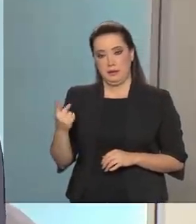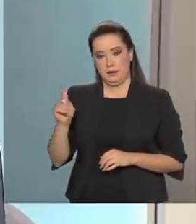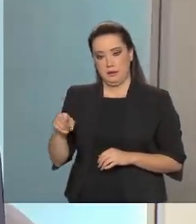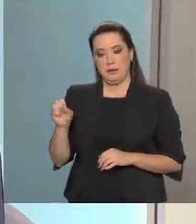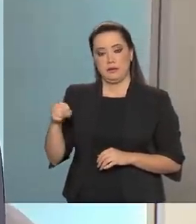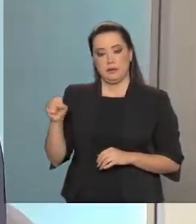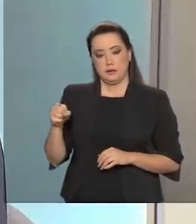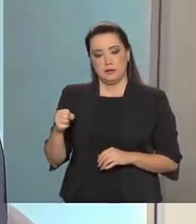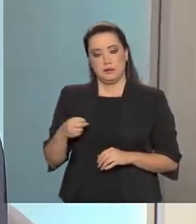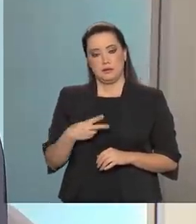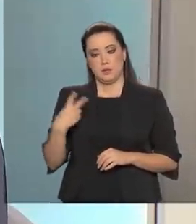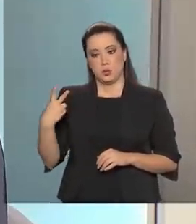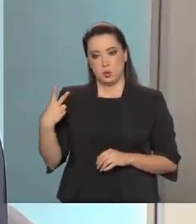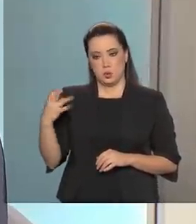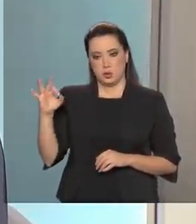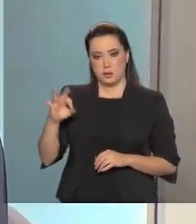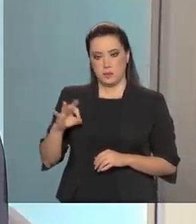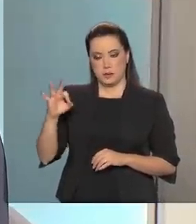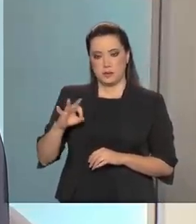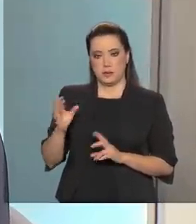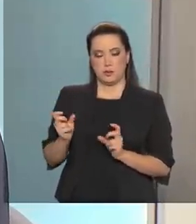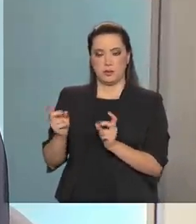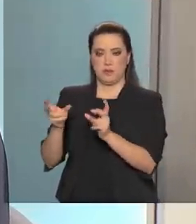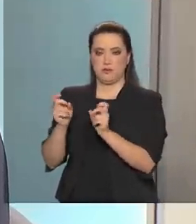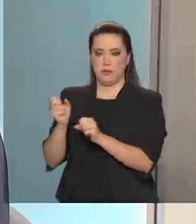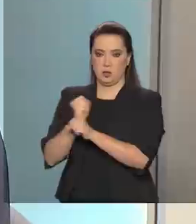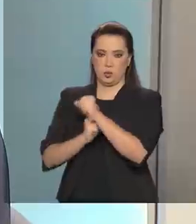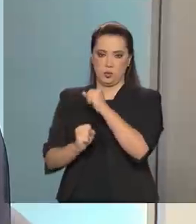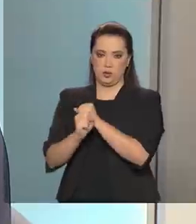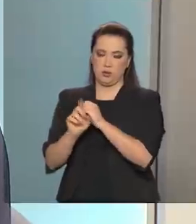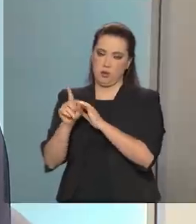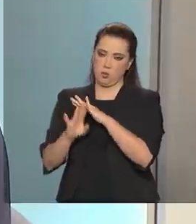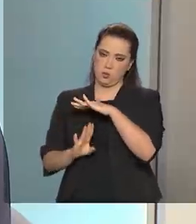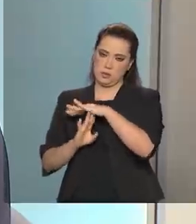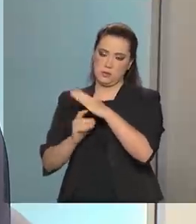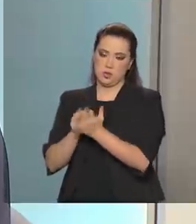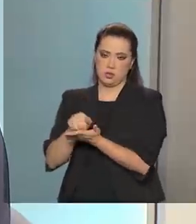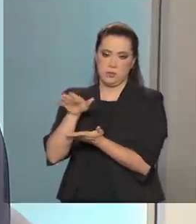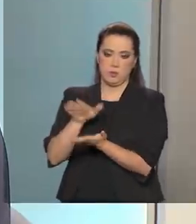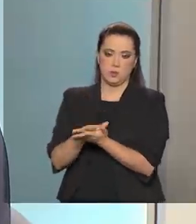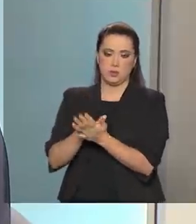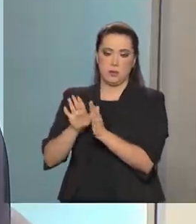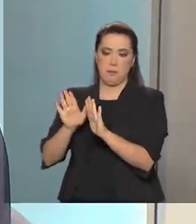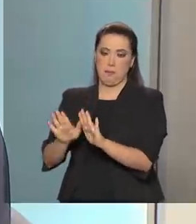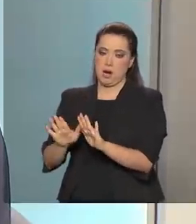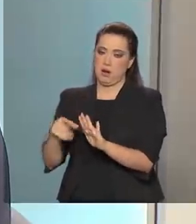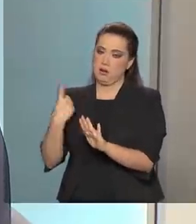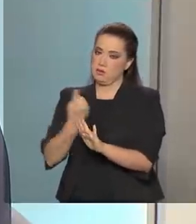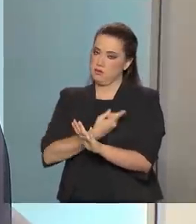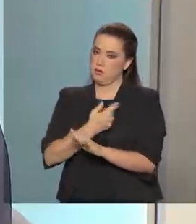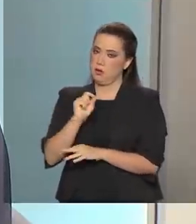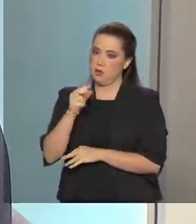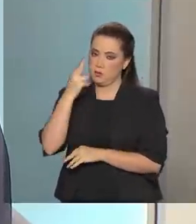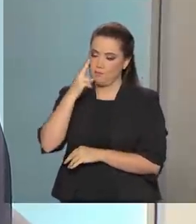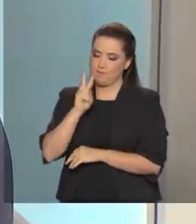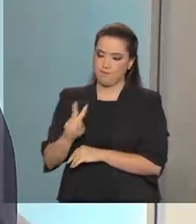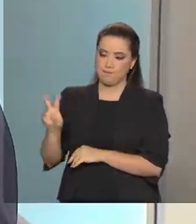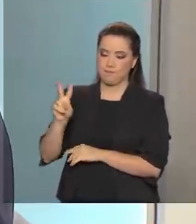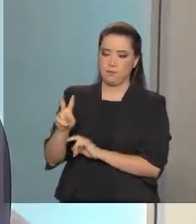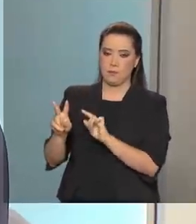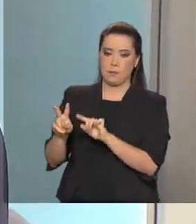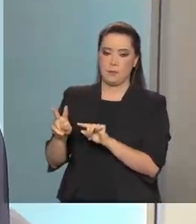faturamento do ano anterior, que é um dos limites. Mas nós vimos